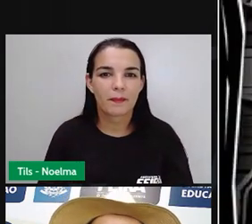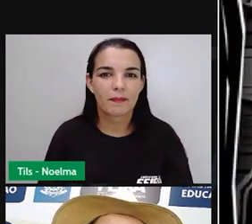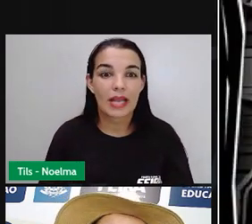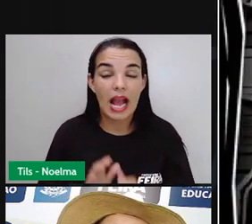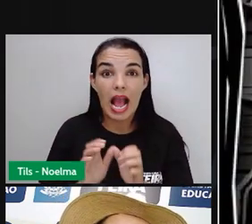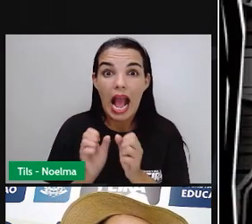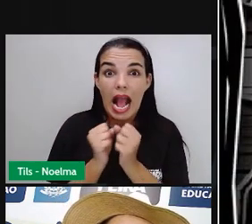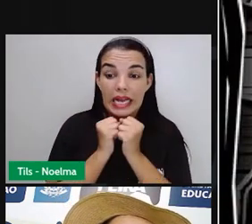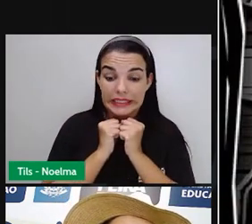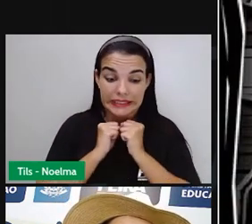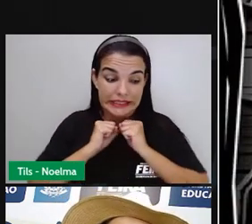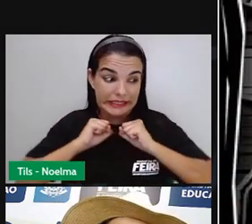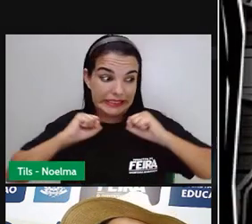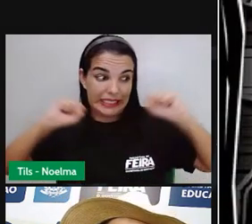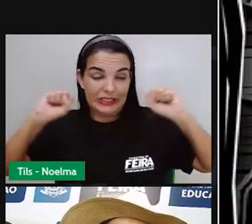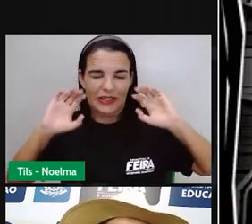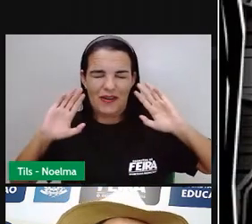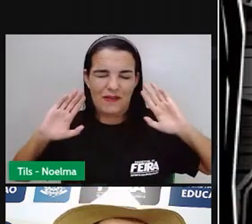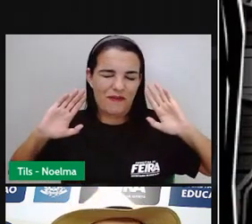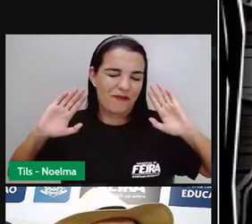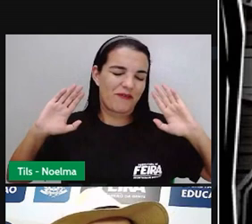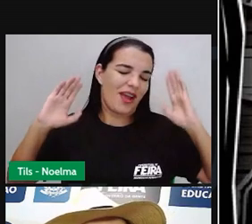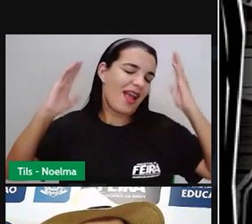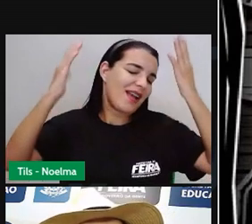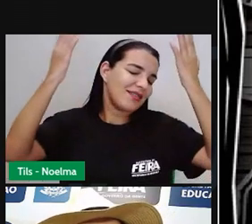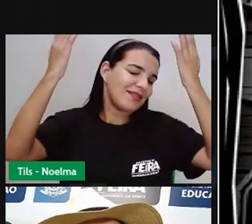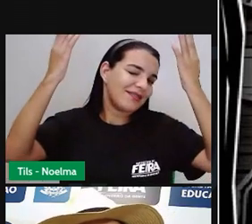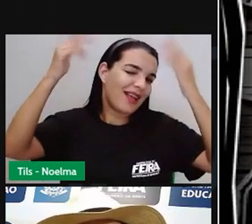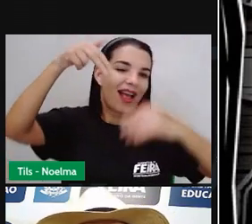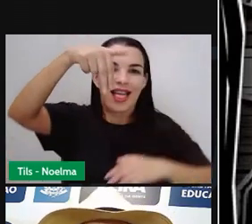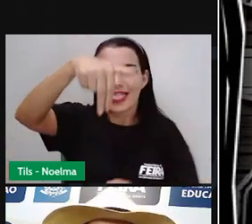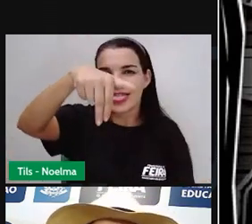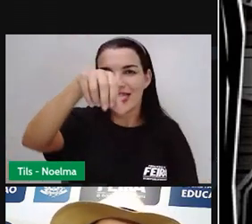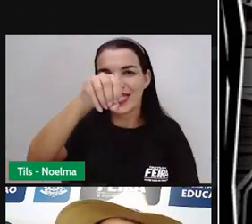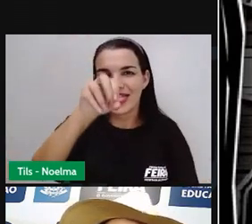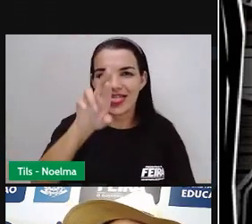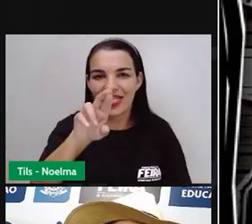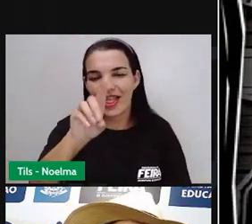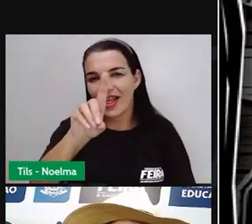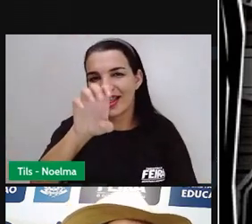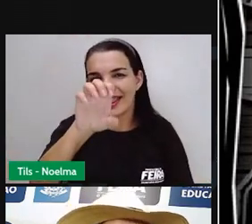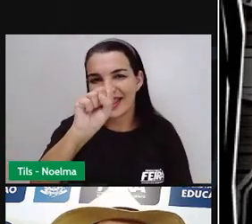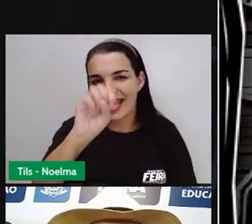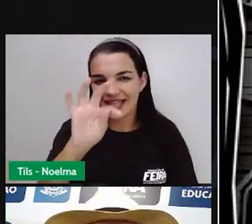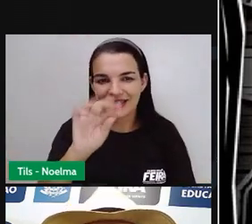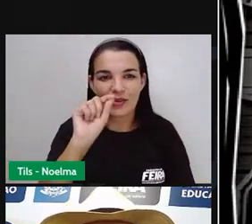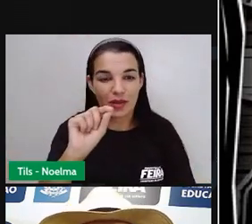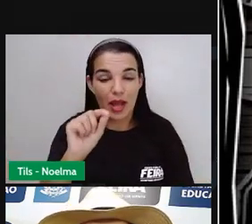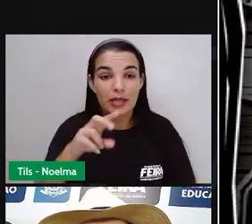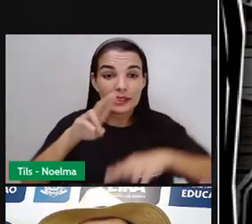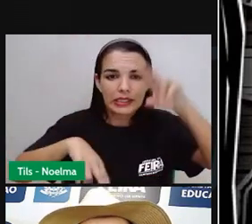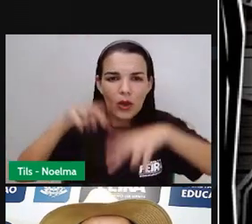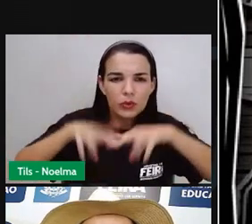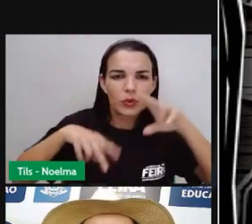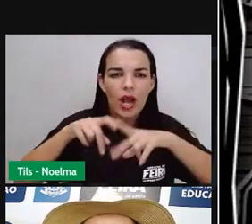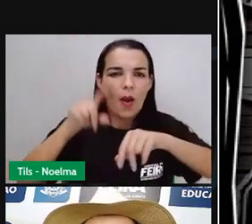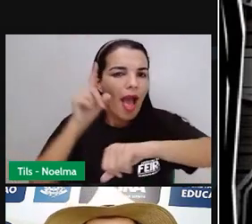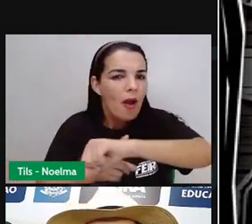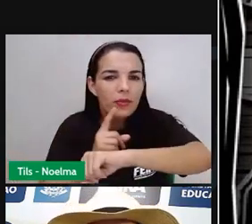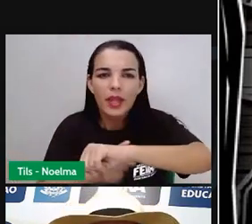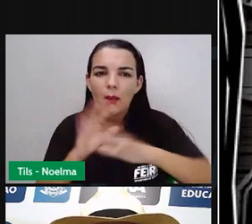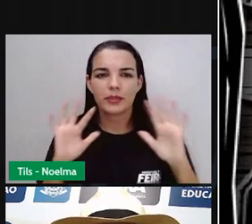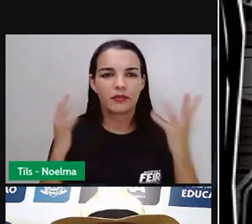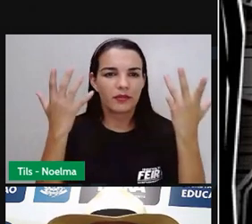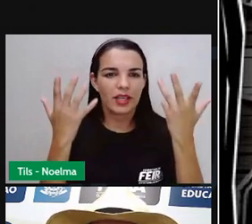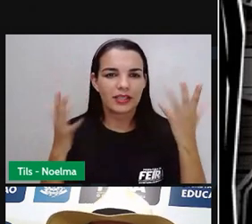A Grande Festa do Nordeste São João é tempo de festa, alegria e animação, onde o povo faz fogueira e